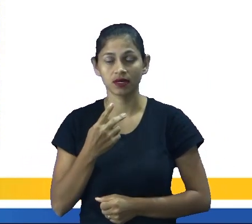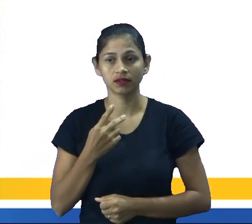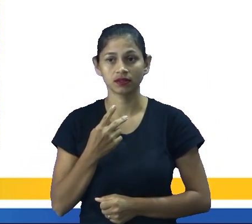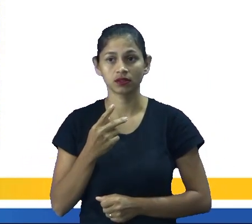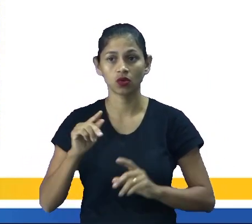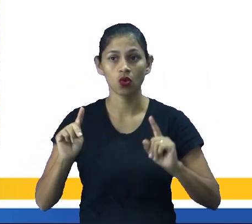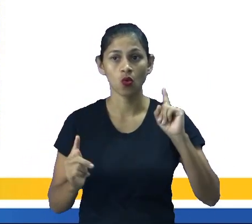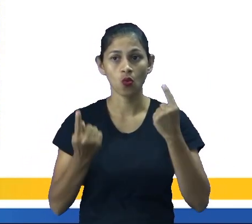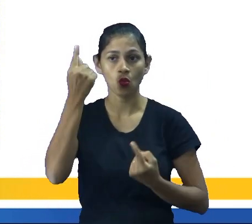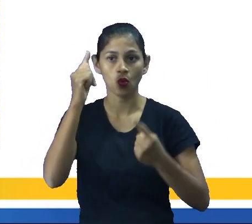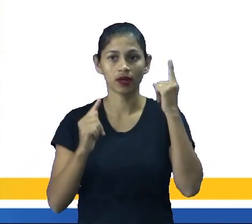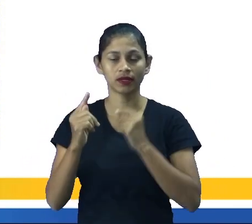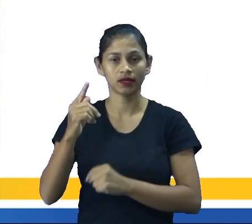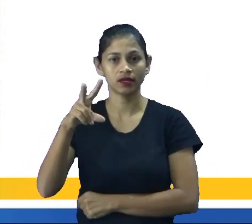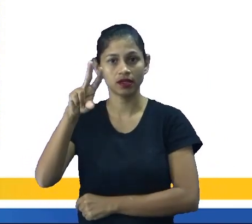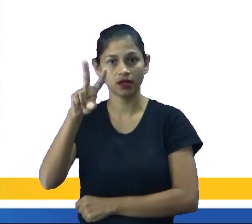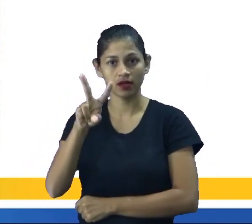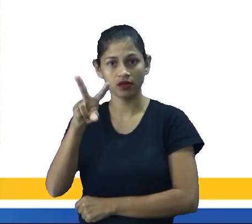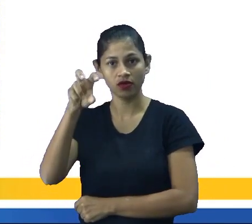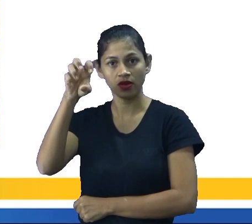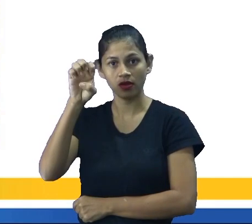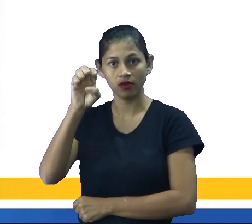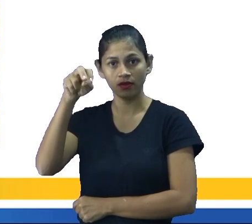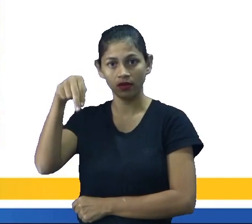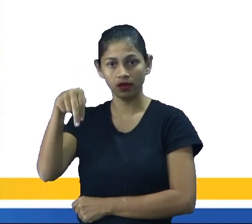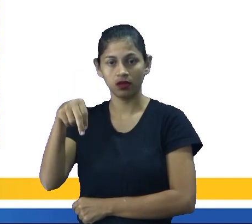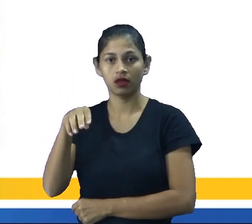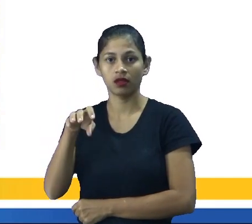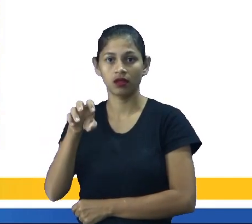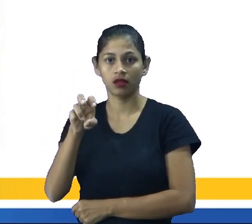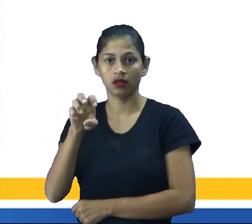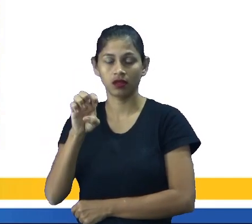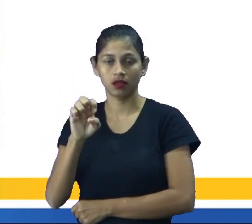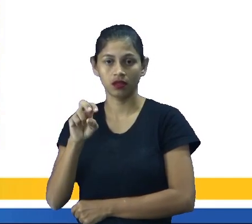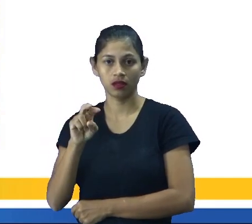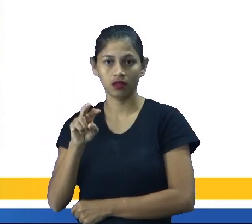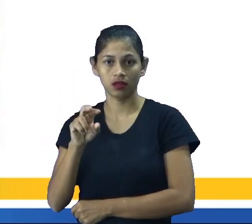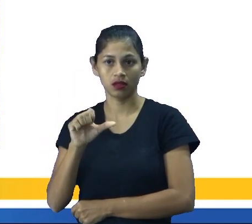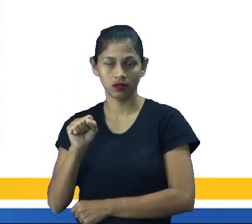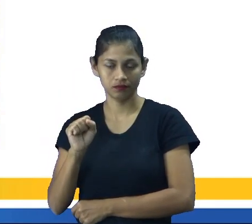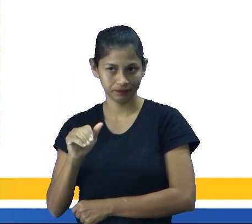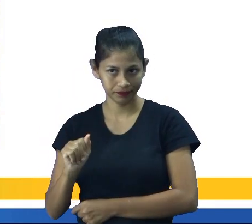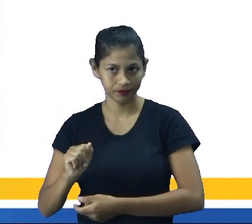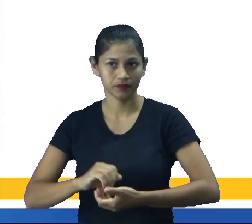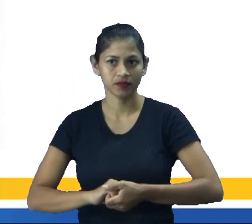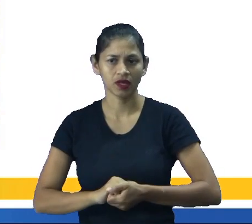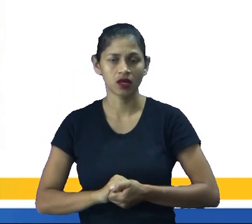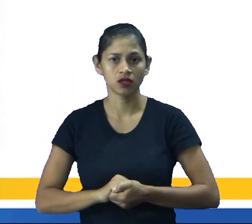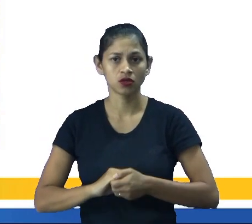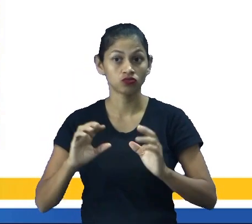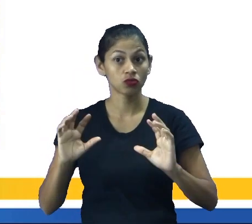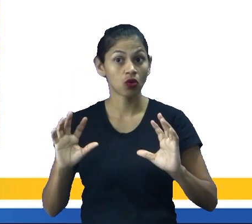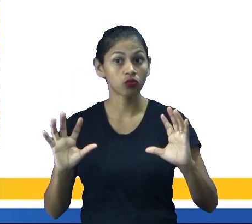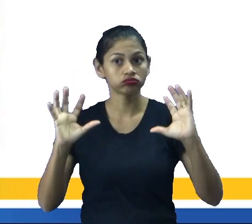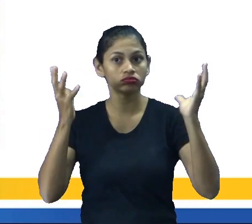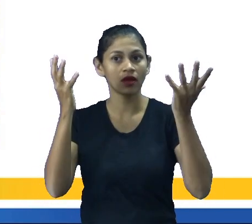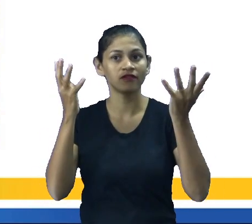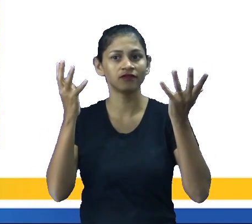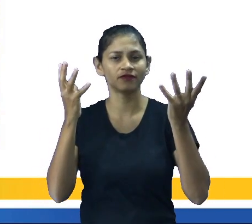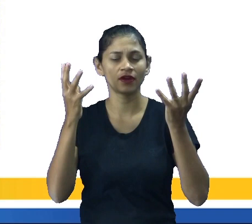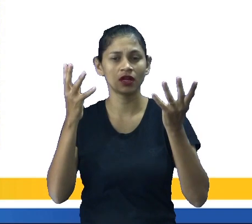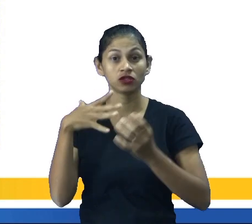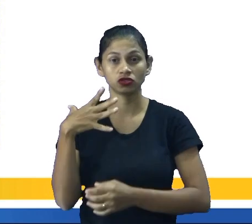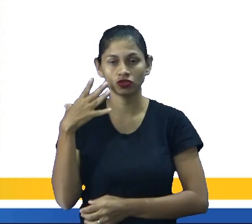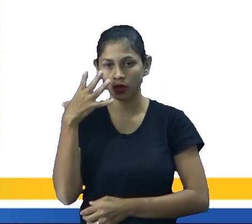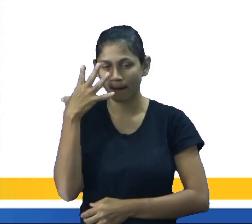de Veneza, onde eles fazem, é muito conhecido pelo festival de máscaras, ok? Eles se vestem, né,